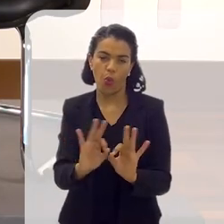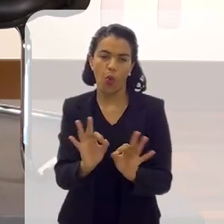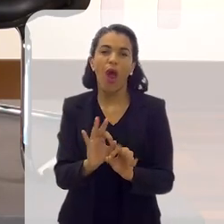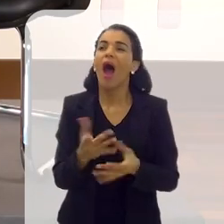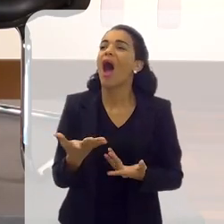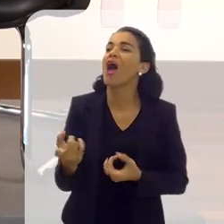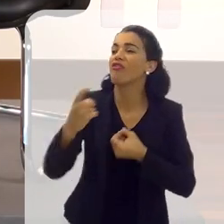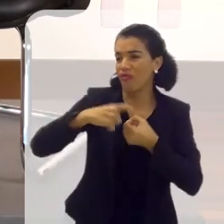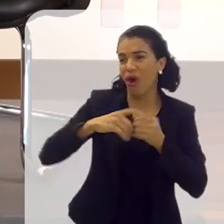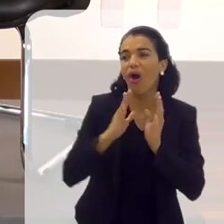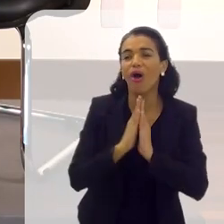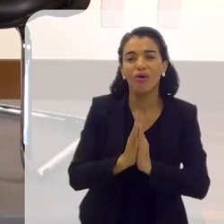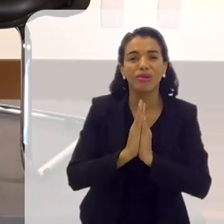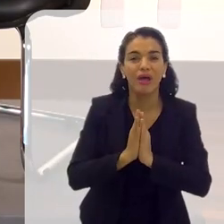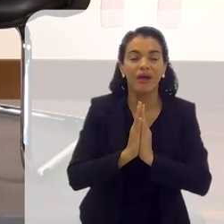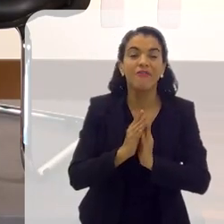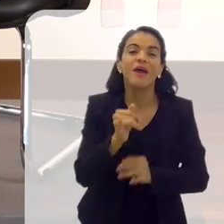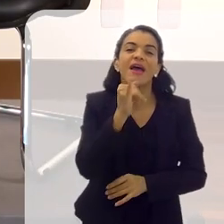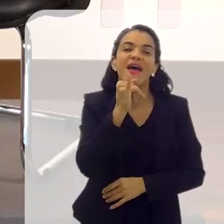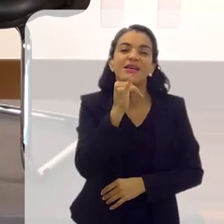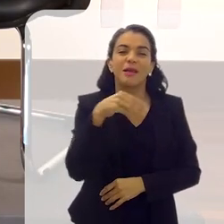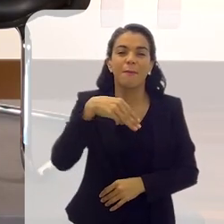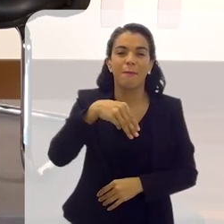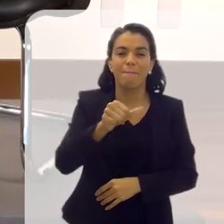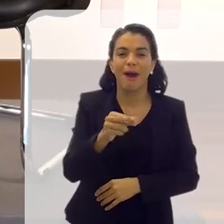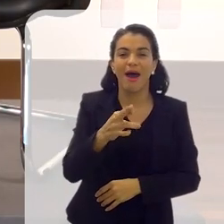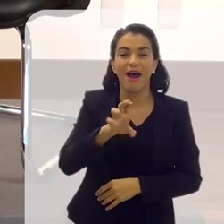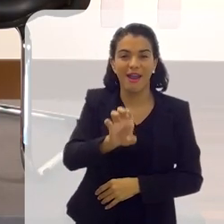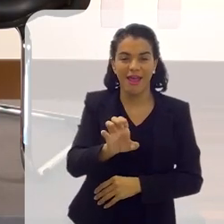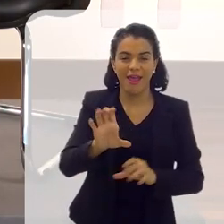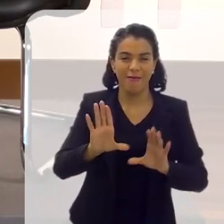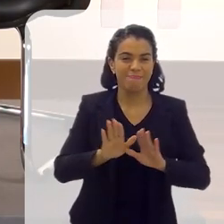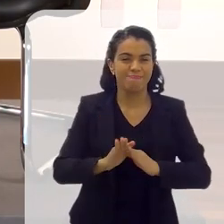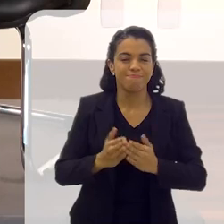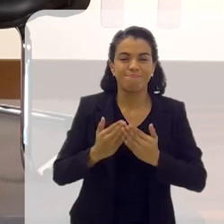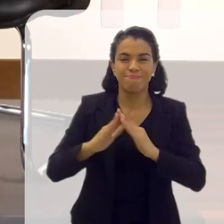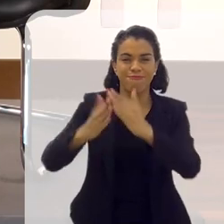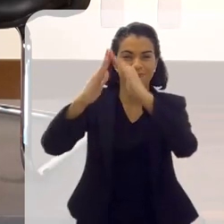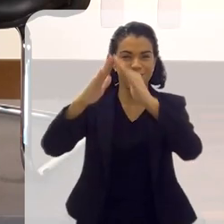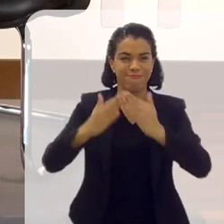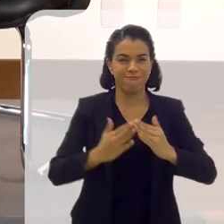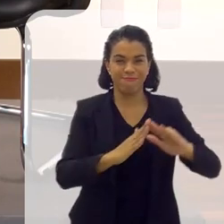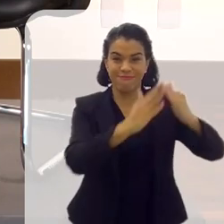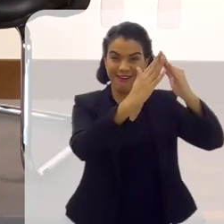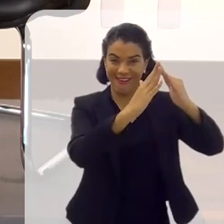não. Ah, quando é que você vai voltar aqui? Vou dar um exemplo da Maré, que eu fui três vezes, a comunidade da Maré.